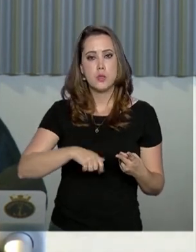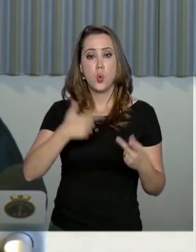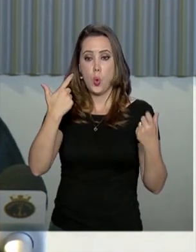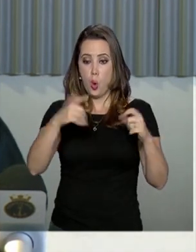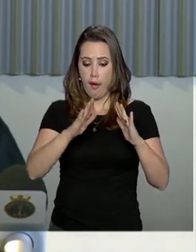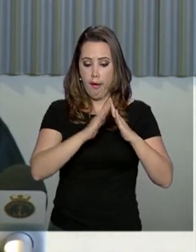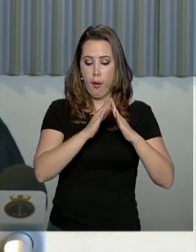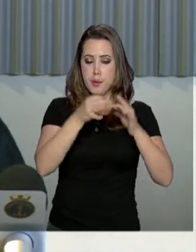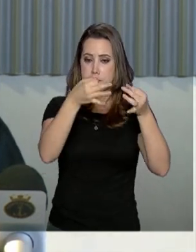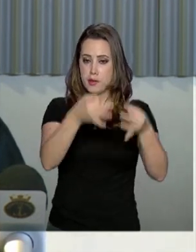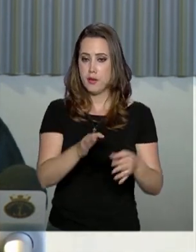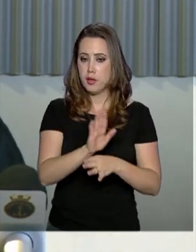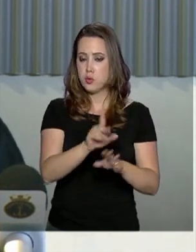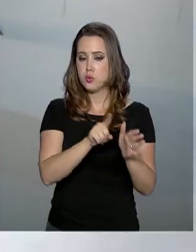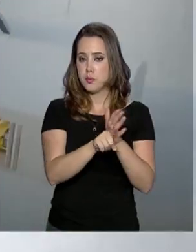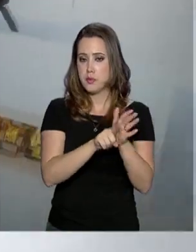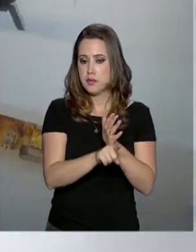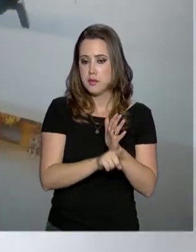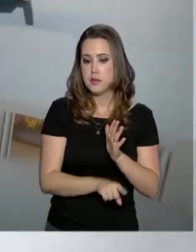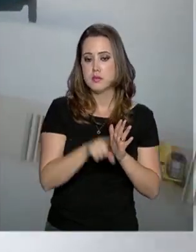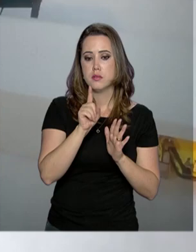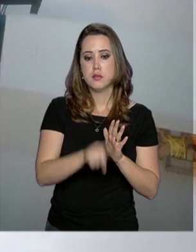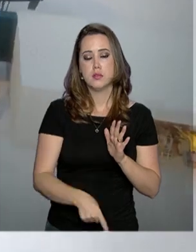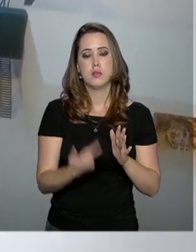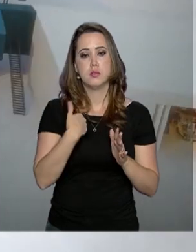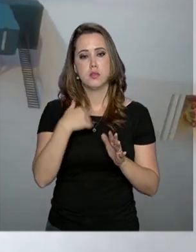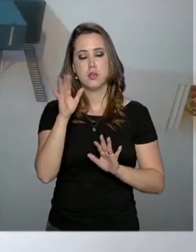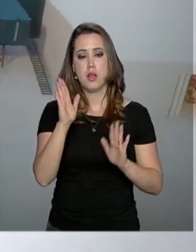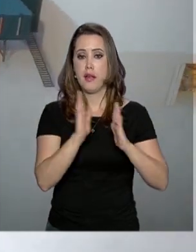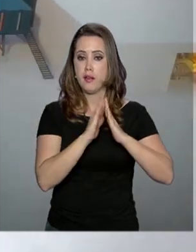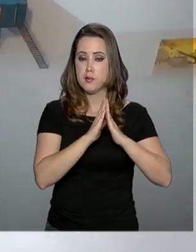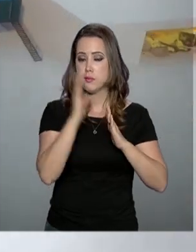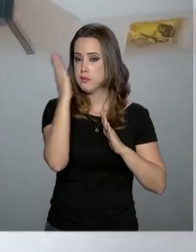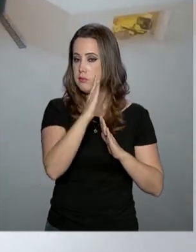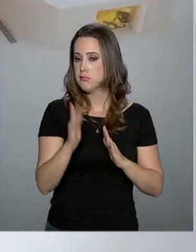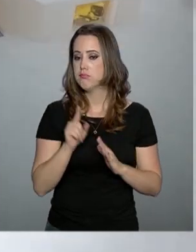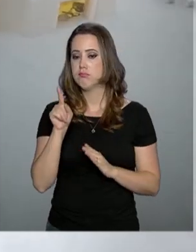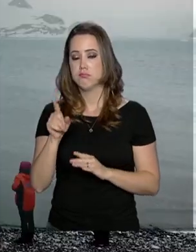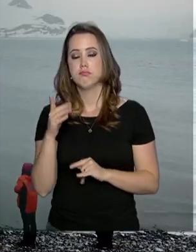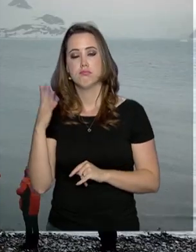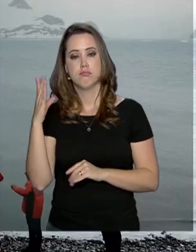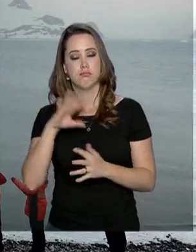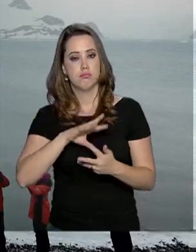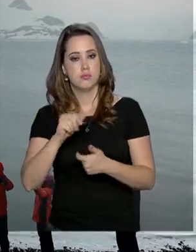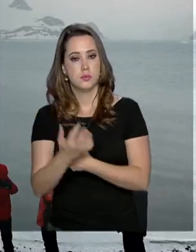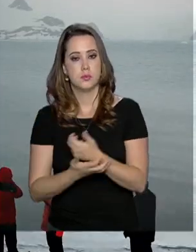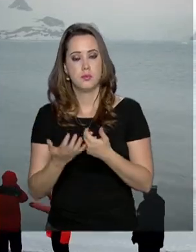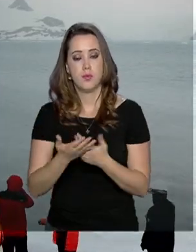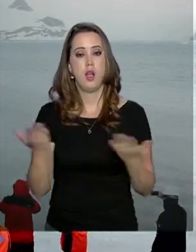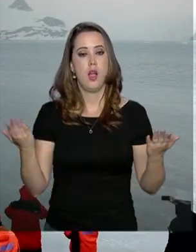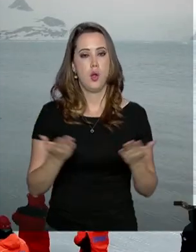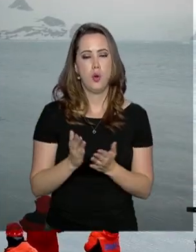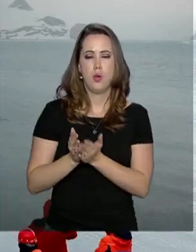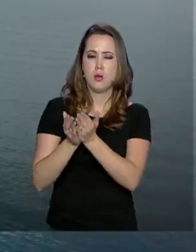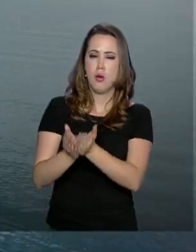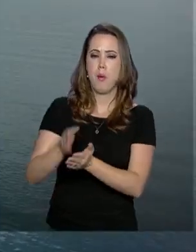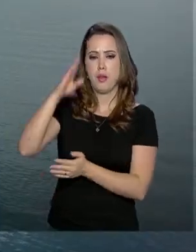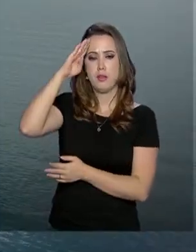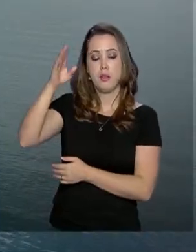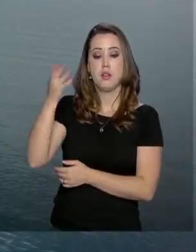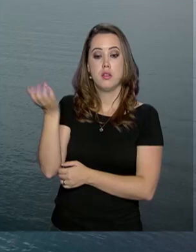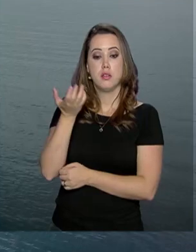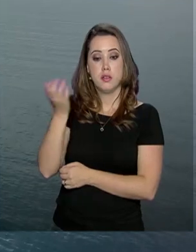estação que apoie essa pesquisa, uma estação que seja a casa brasileira na Antártica. A Marinha quer agora investir na